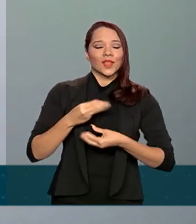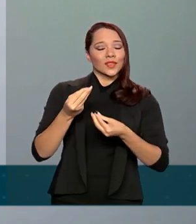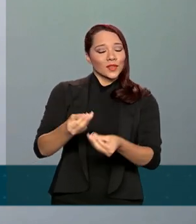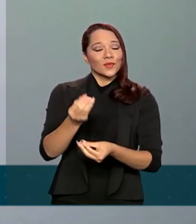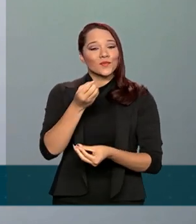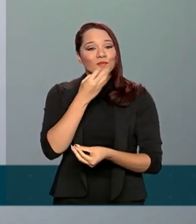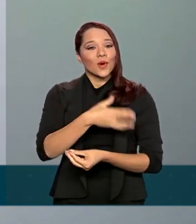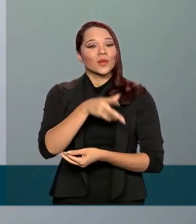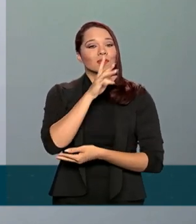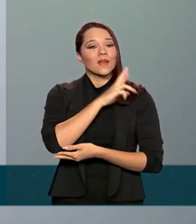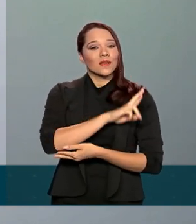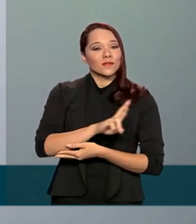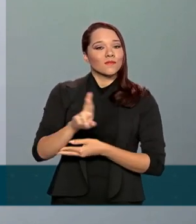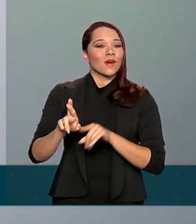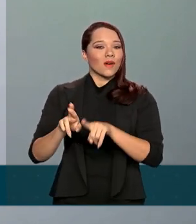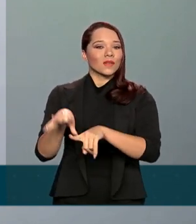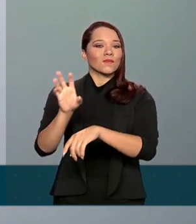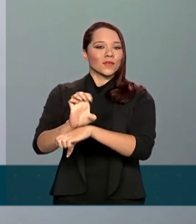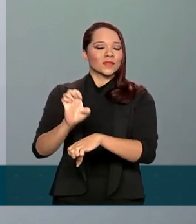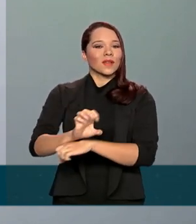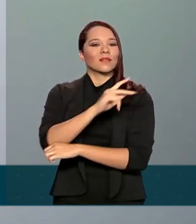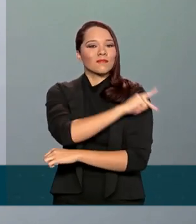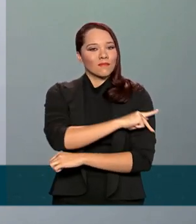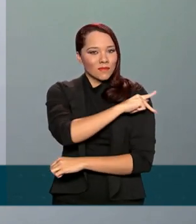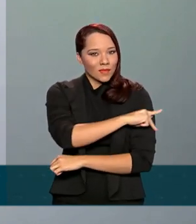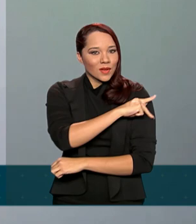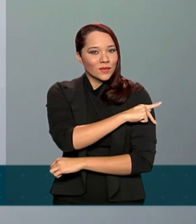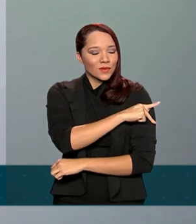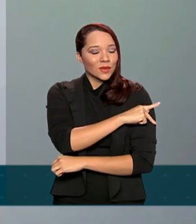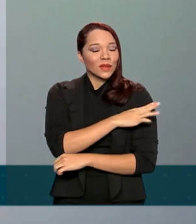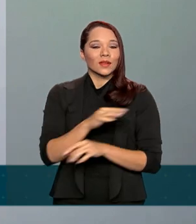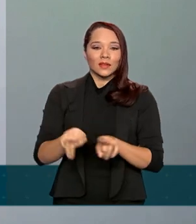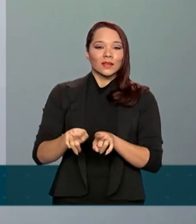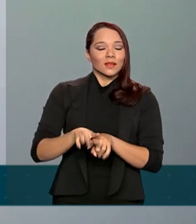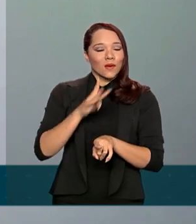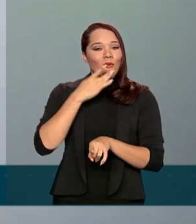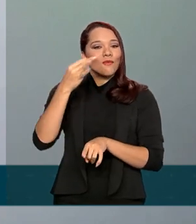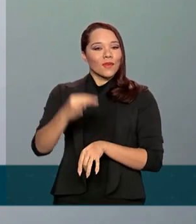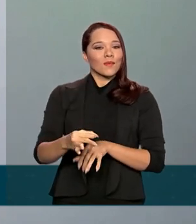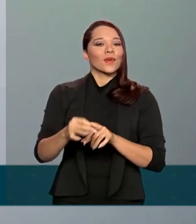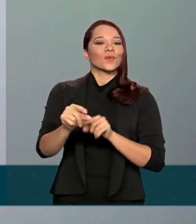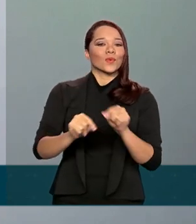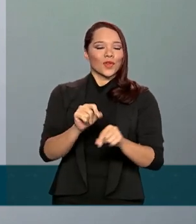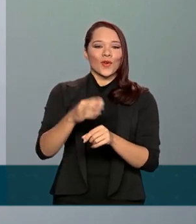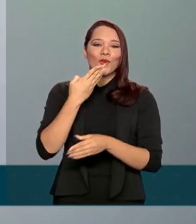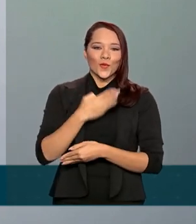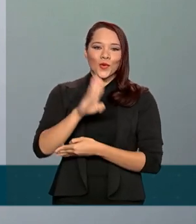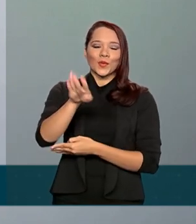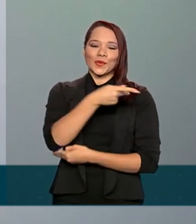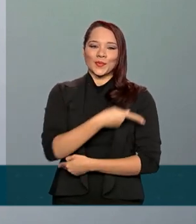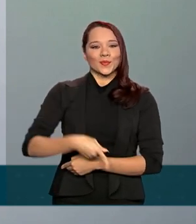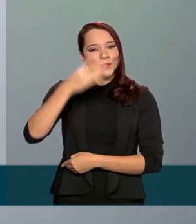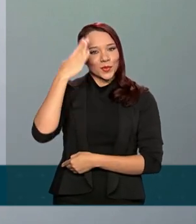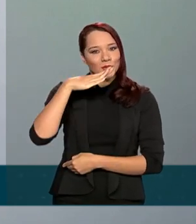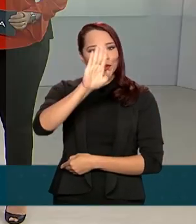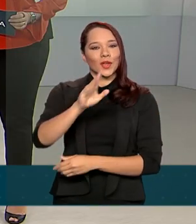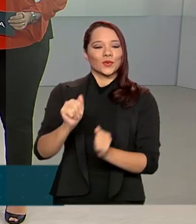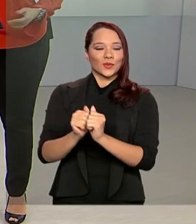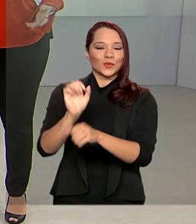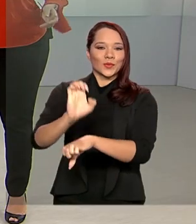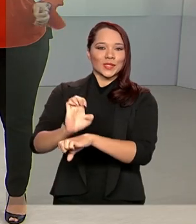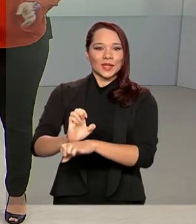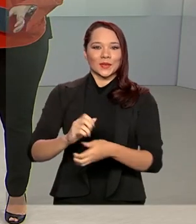respostas para o Estado do Piauí e reafirmando o compromisso do presidente Bolsonaro com o Estado.